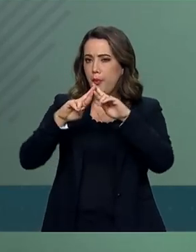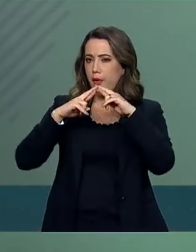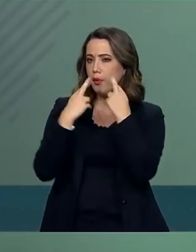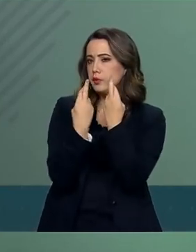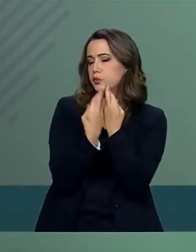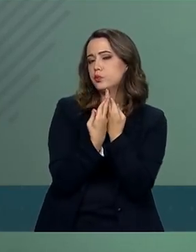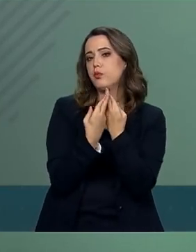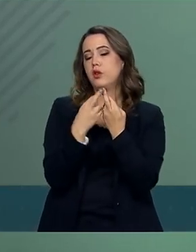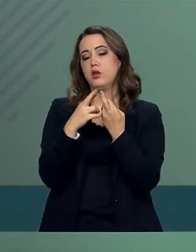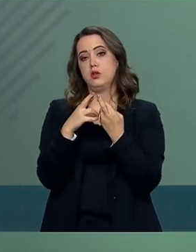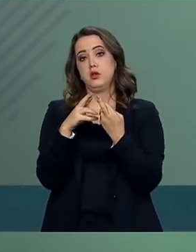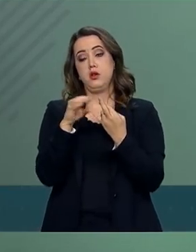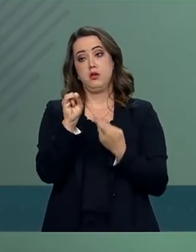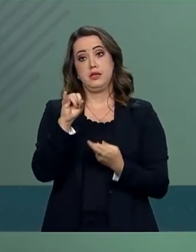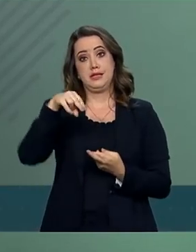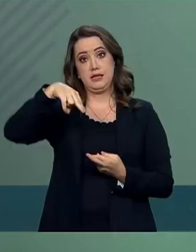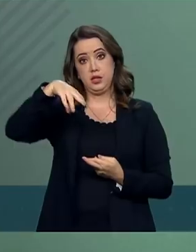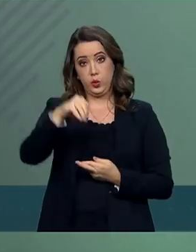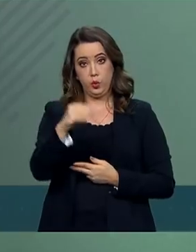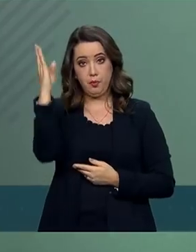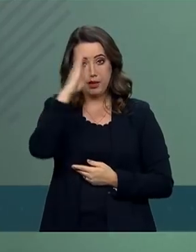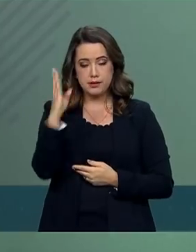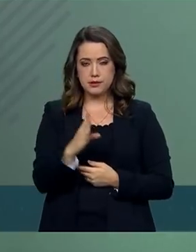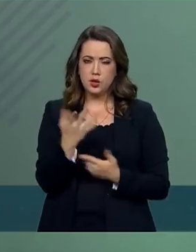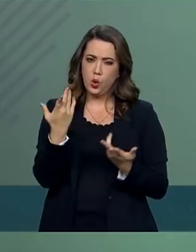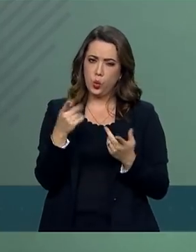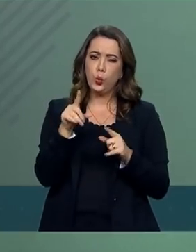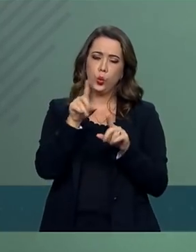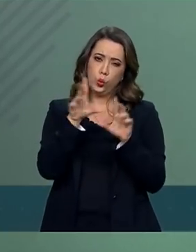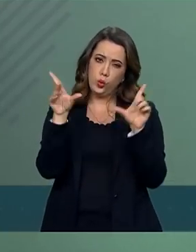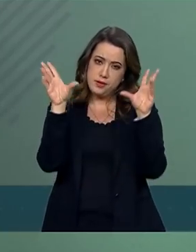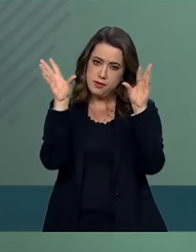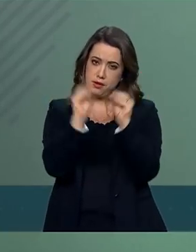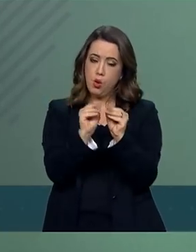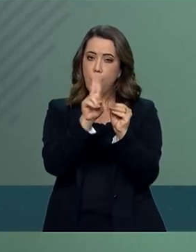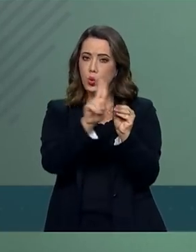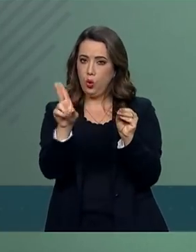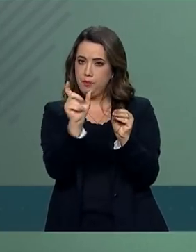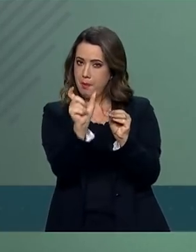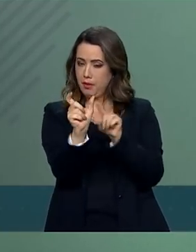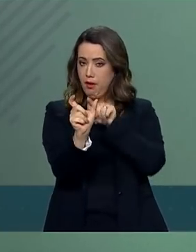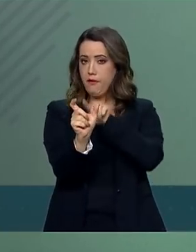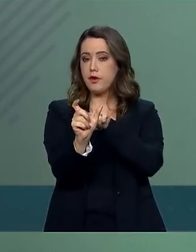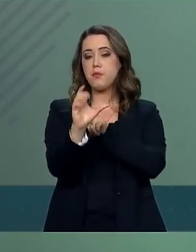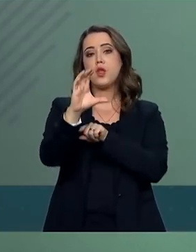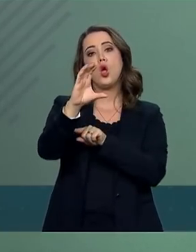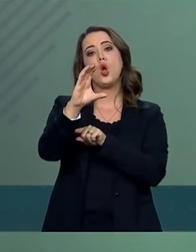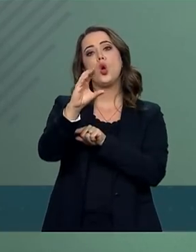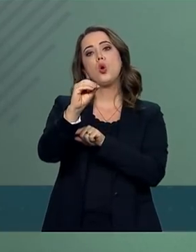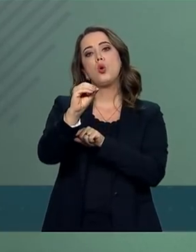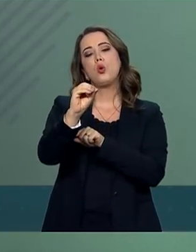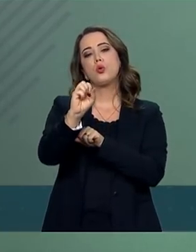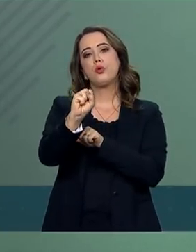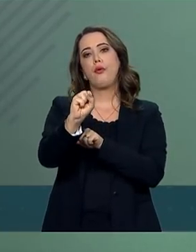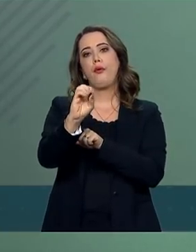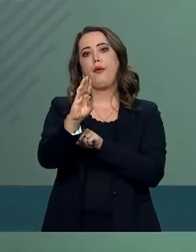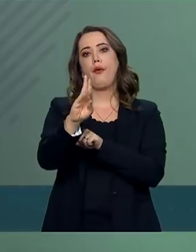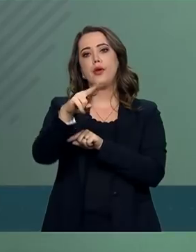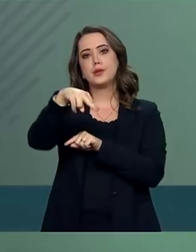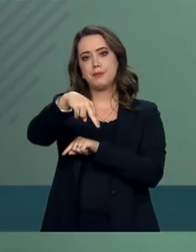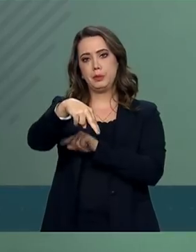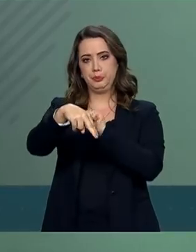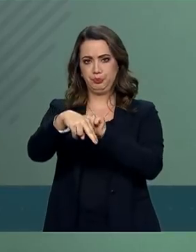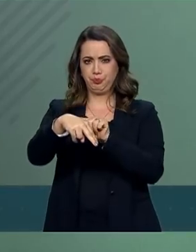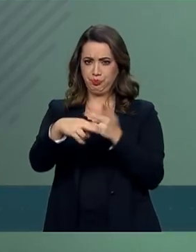Consertação e Cooperação, a chamada COSBAN. O vice-presidente será